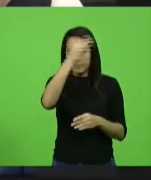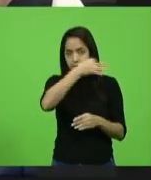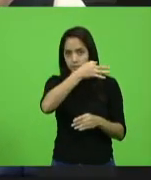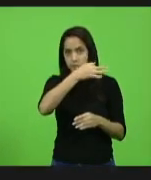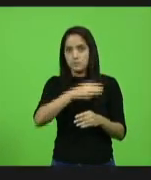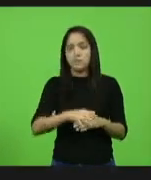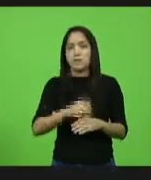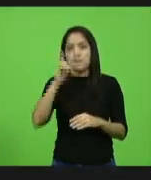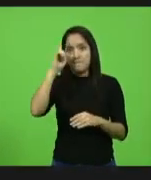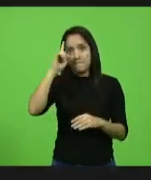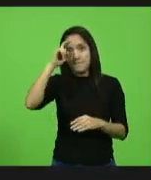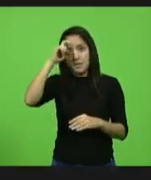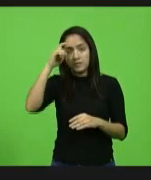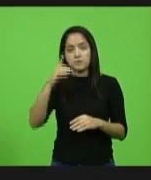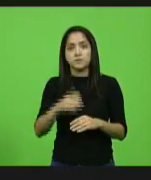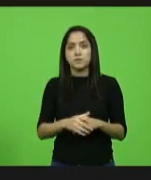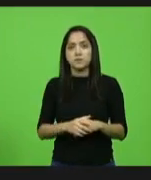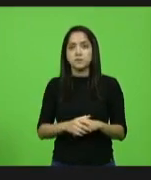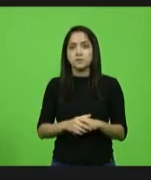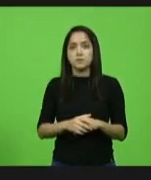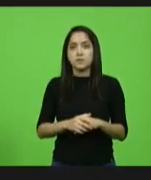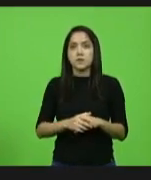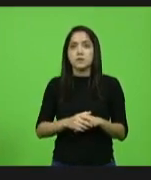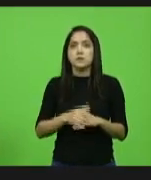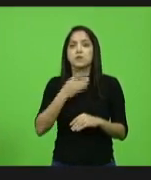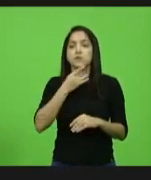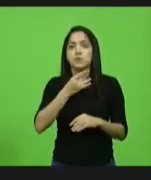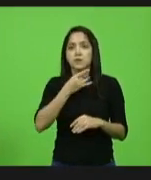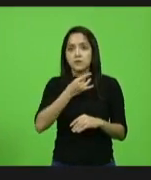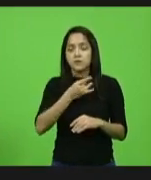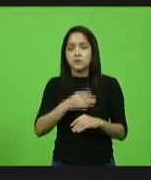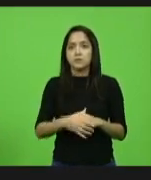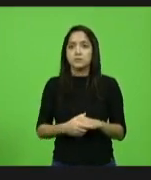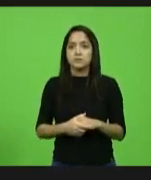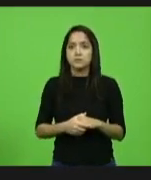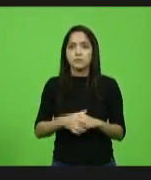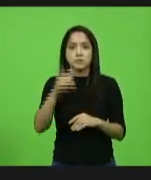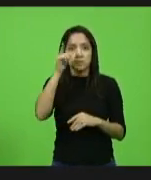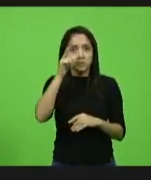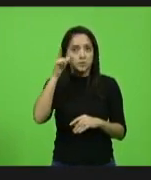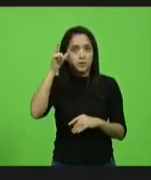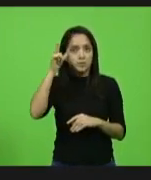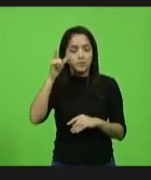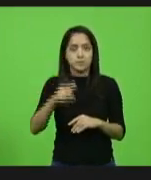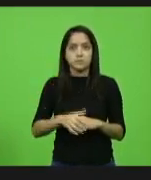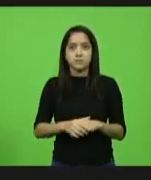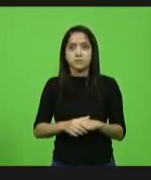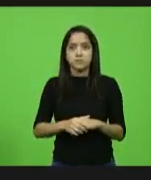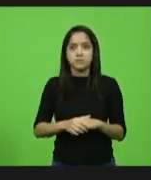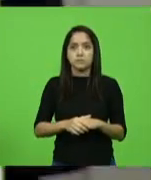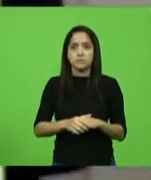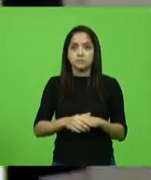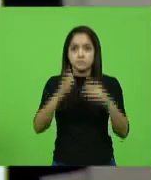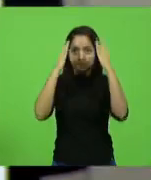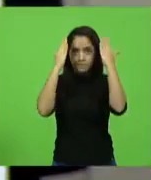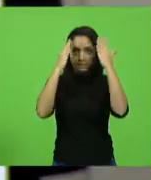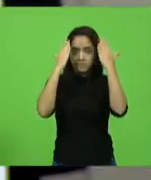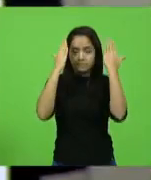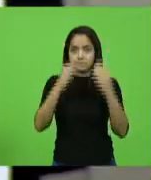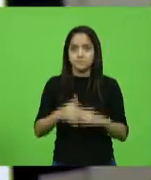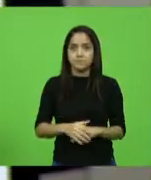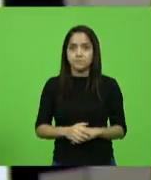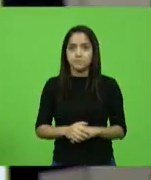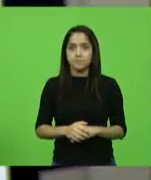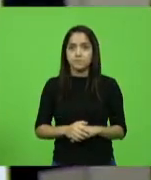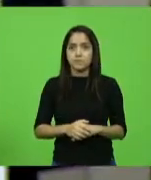Marcos Vieira, voto deputado Cobalquini, voto deputado Laércio e deputado Zé Milton. O deputado